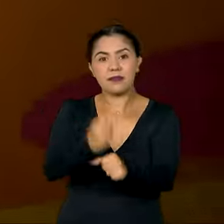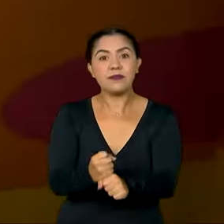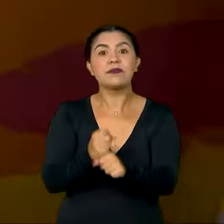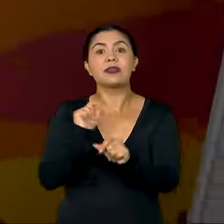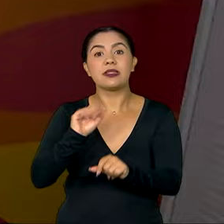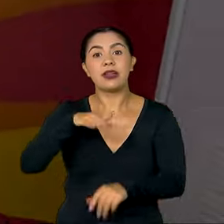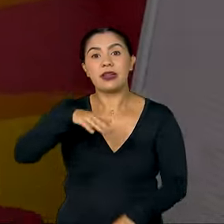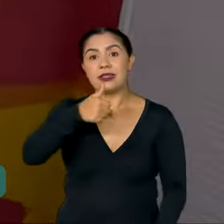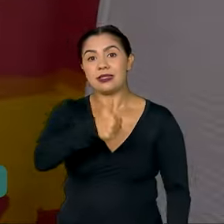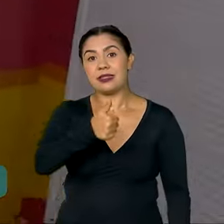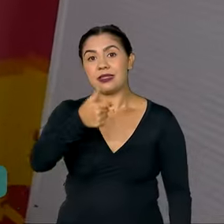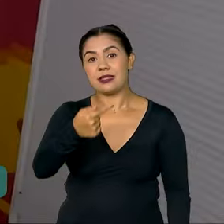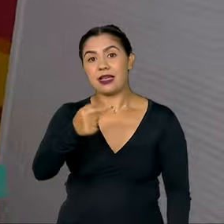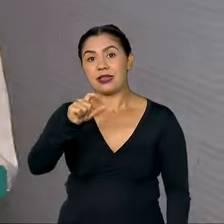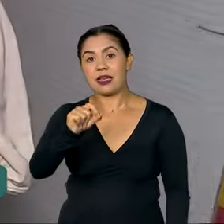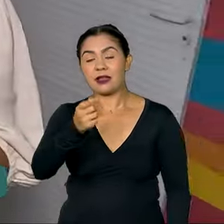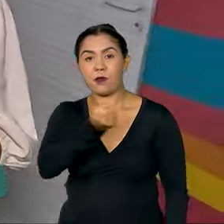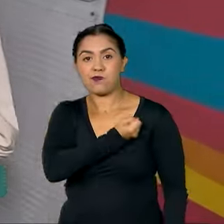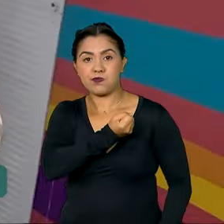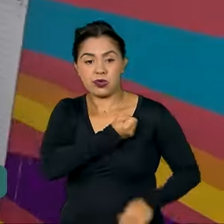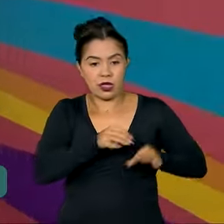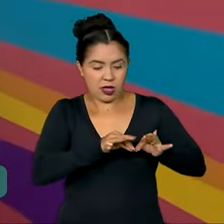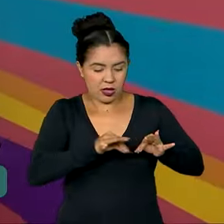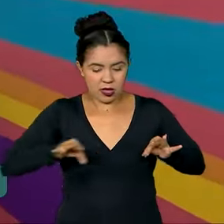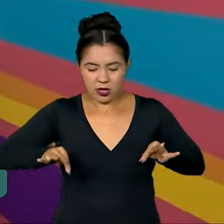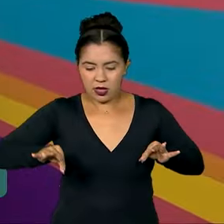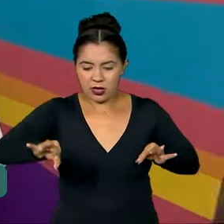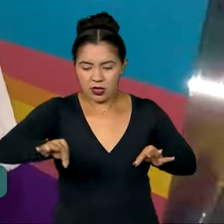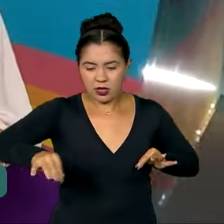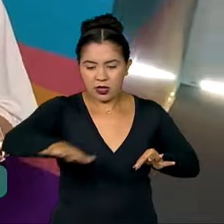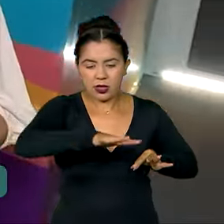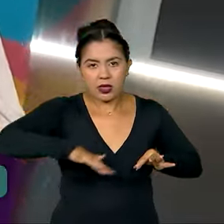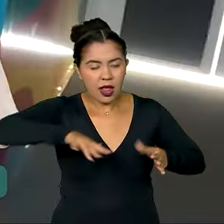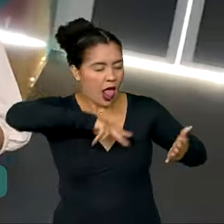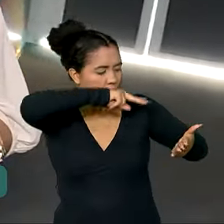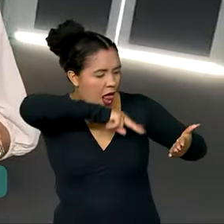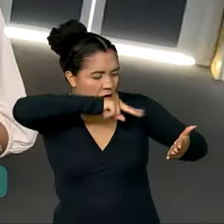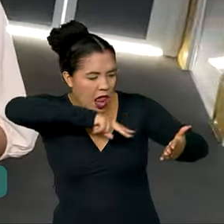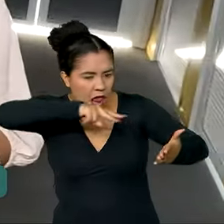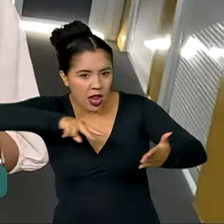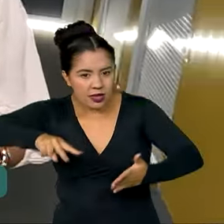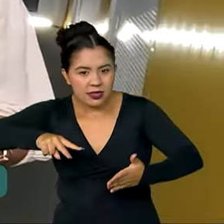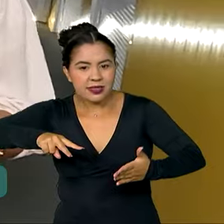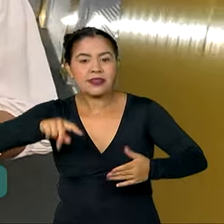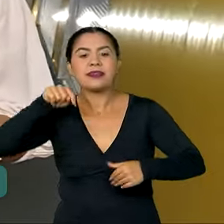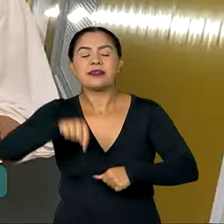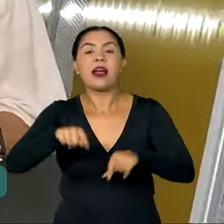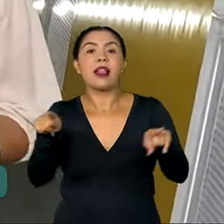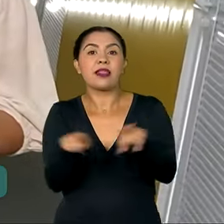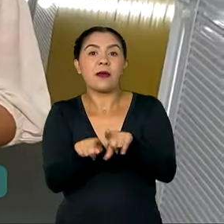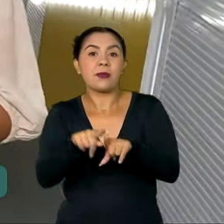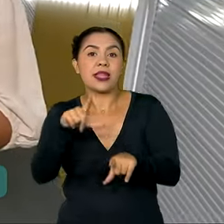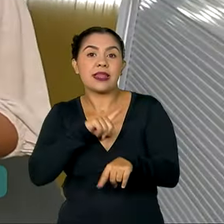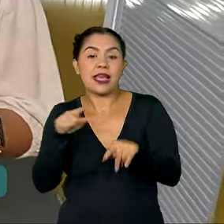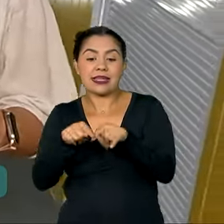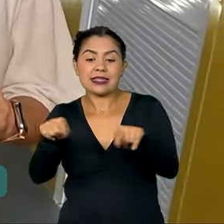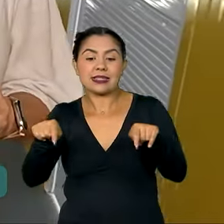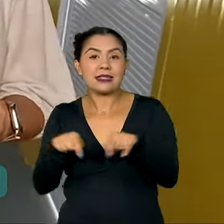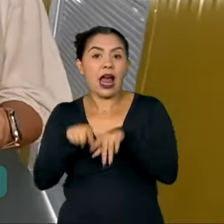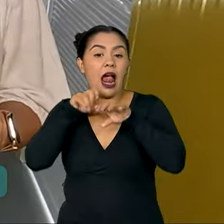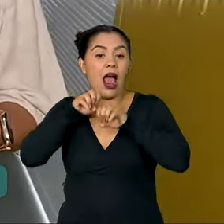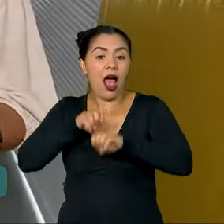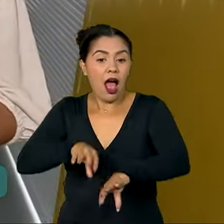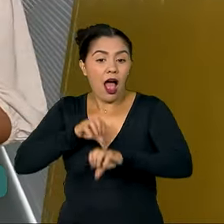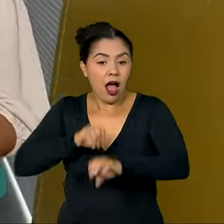metros quadrados. Além de espaço para leitura e muitos livros, o local conta com uma sala de aula,